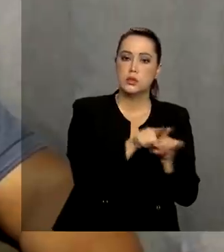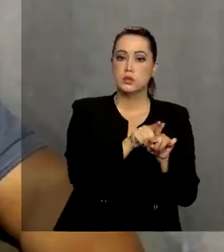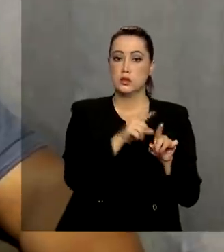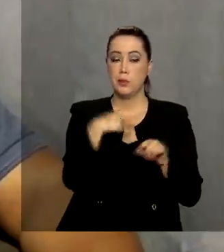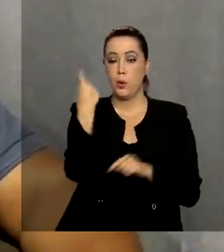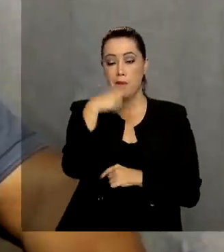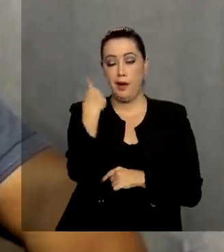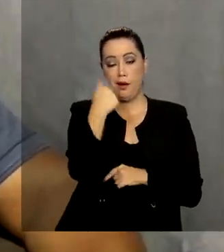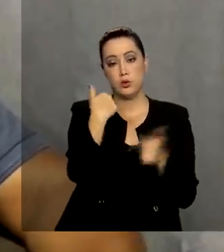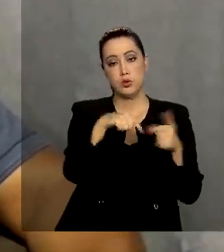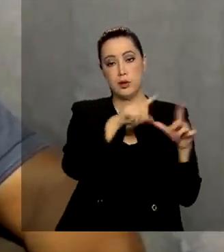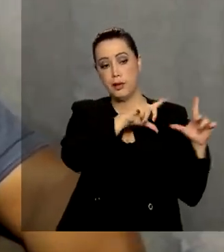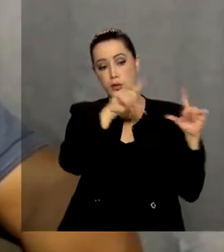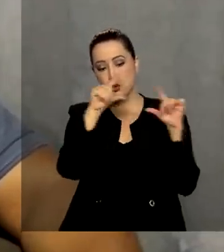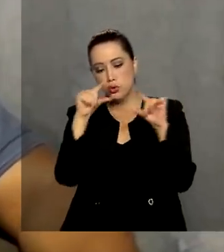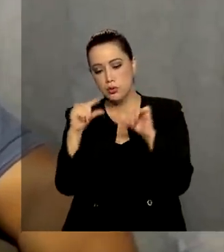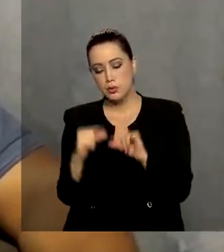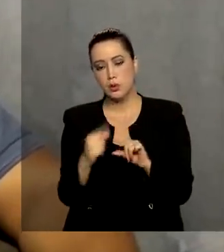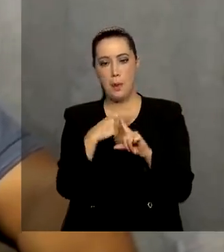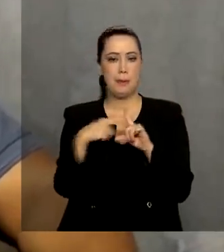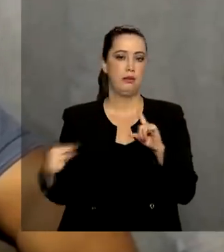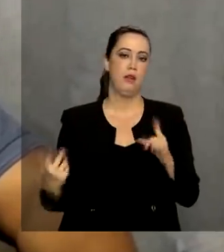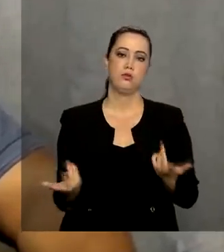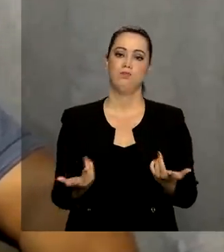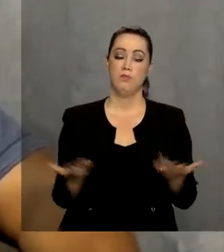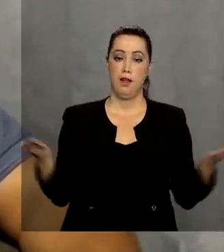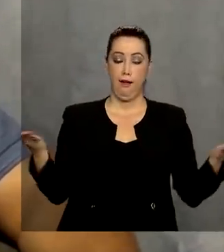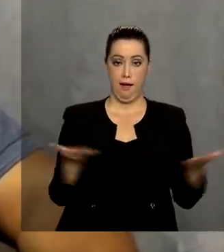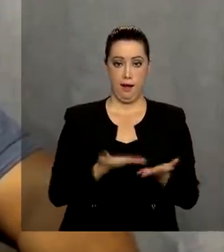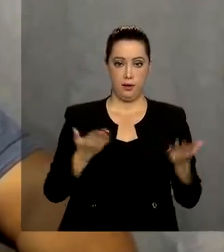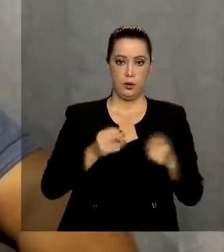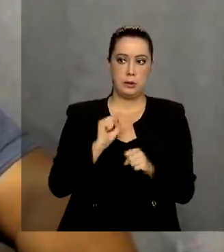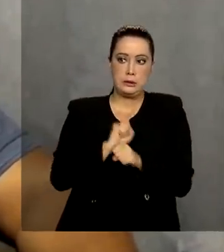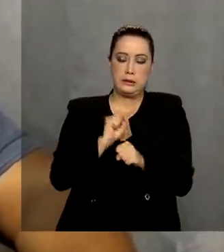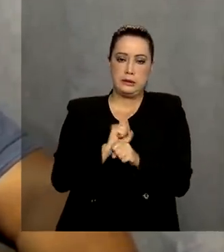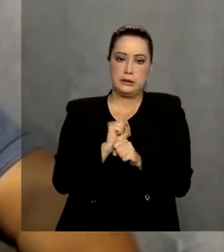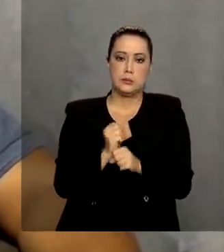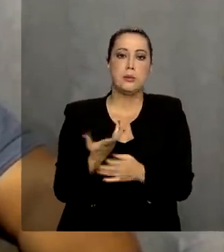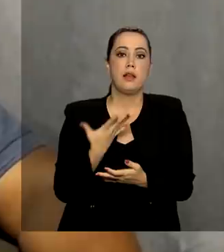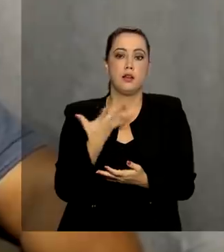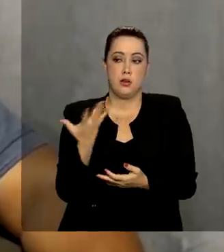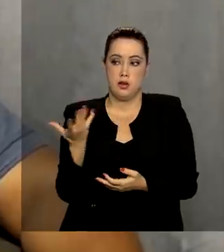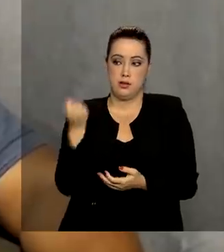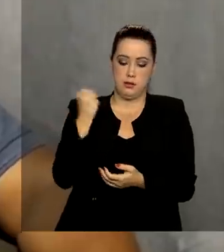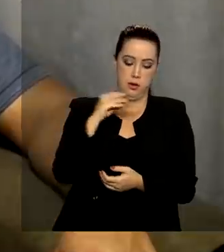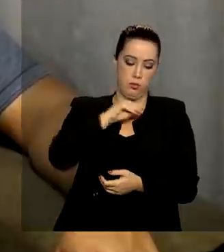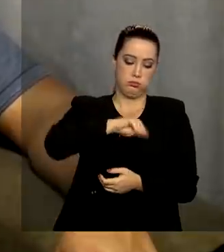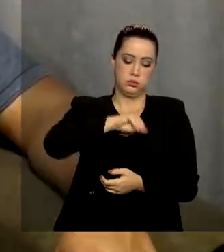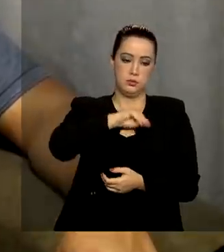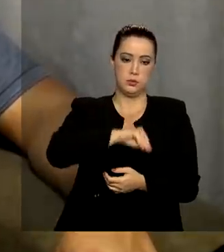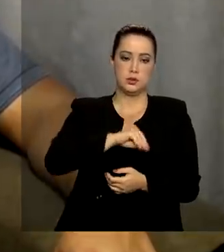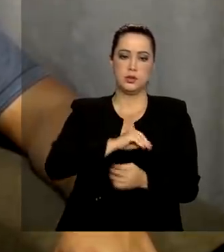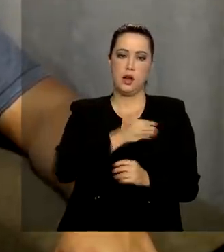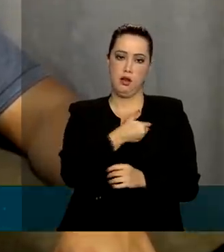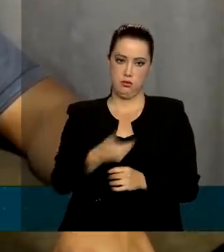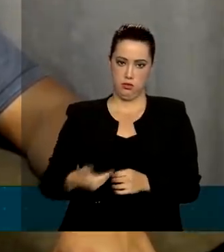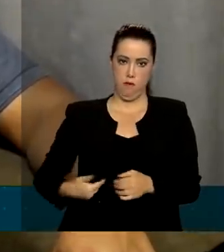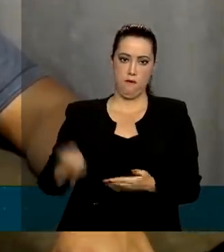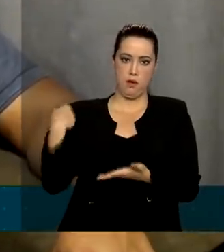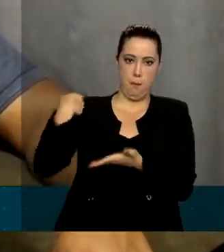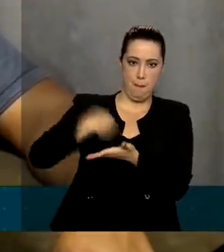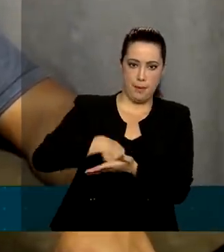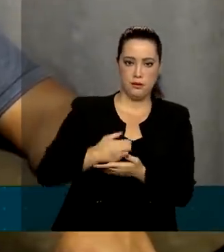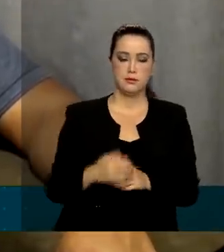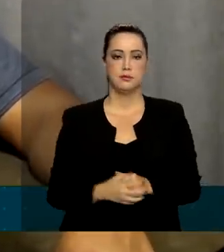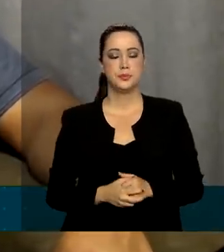jornada de trabalho reduzida pela metade. Agora aguardam a parcela do governo. Fico feliz pela iniciativa do